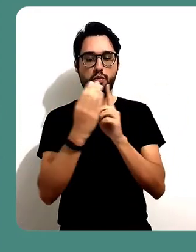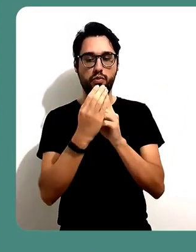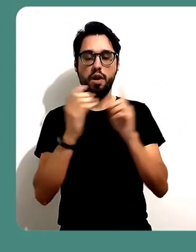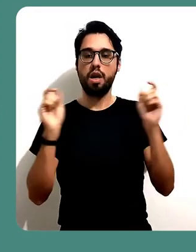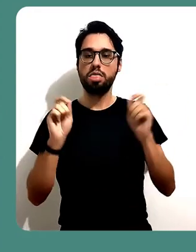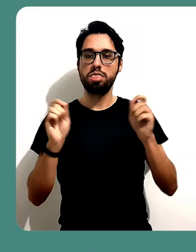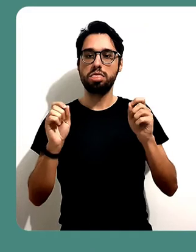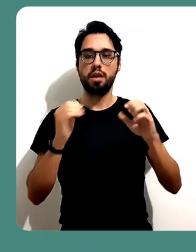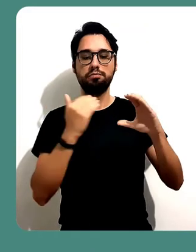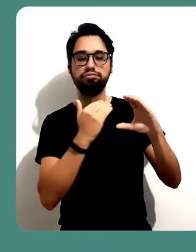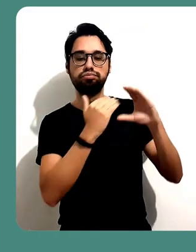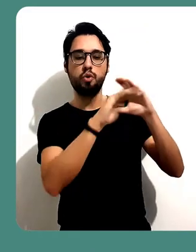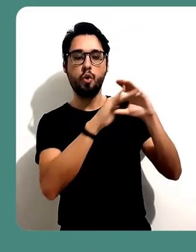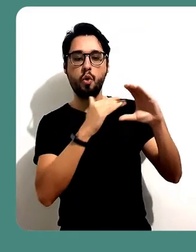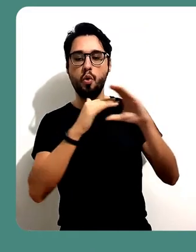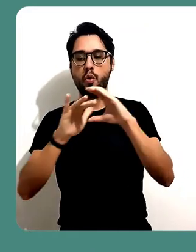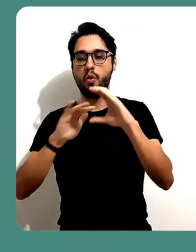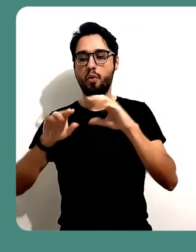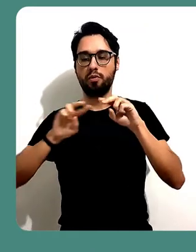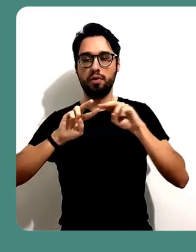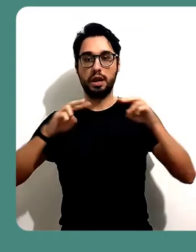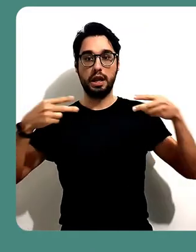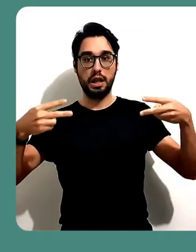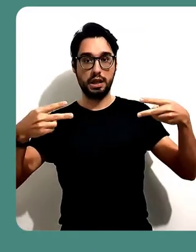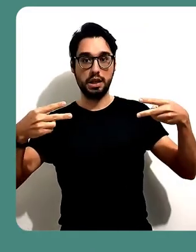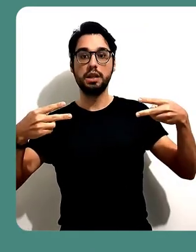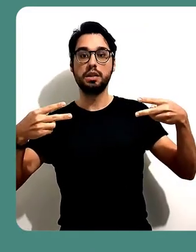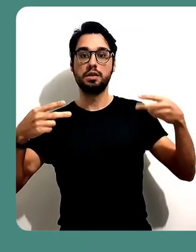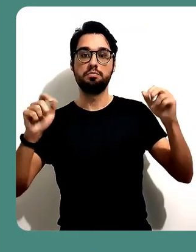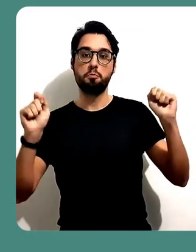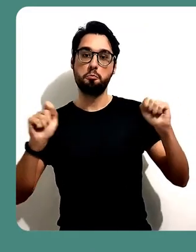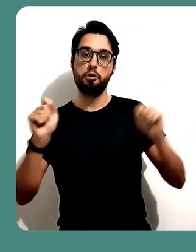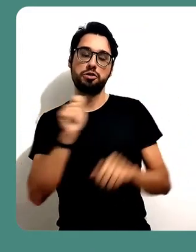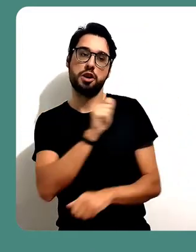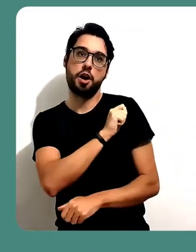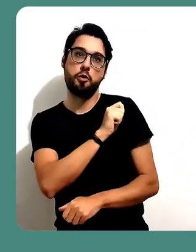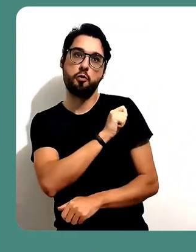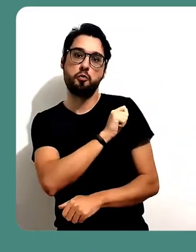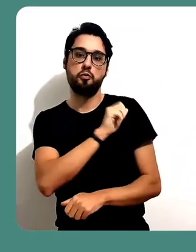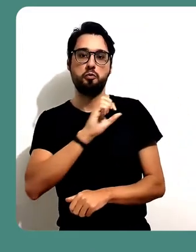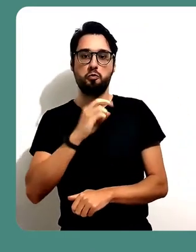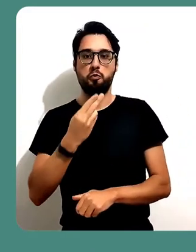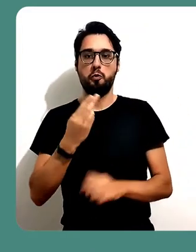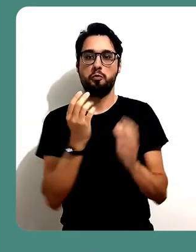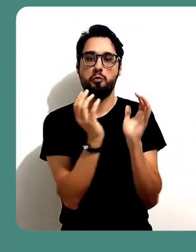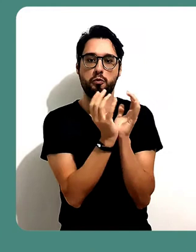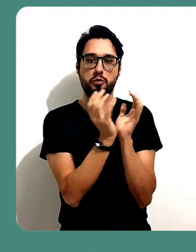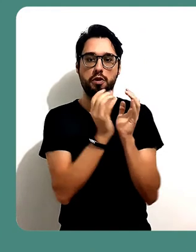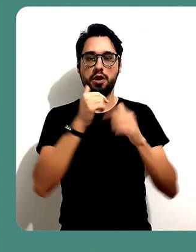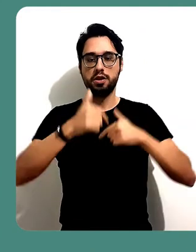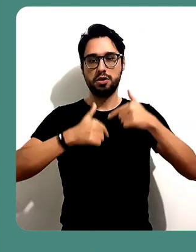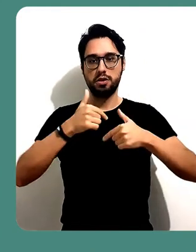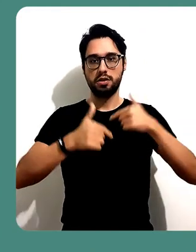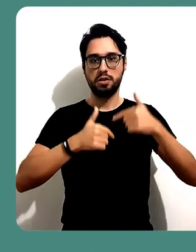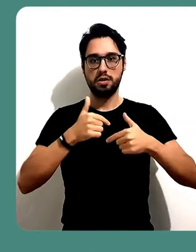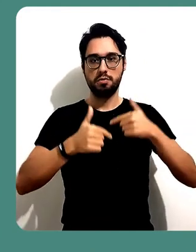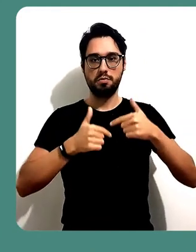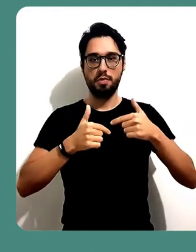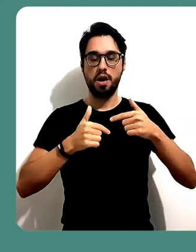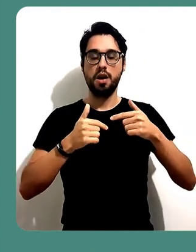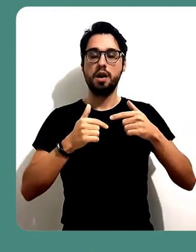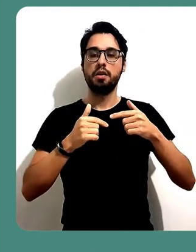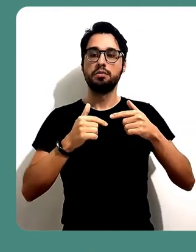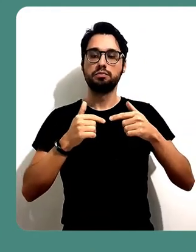pode abrir uma sala, distribuir o link para alguns convidados, sejam alunos ou colegas de trabalho, e eles vão